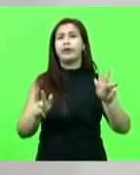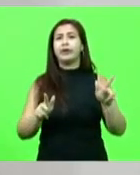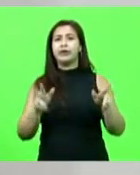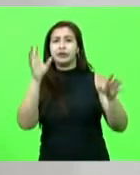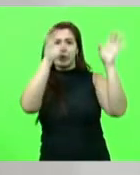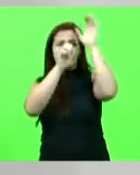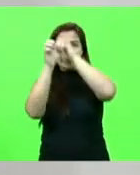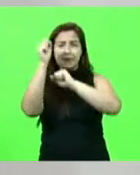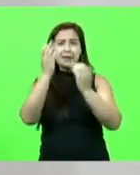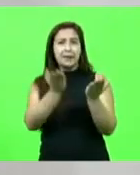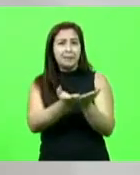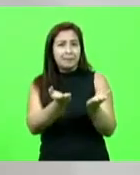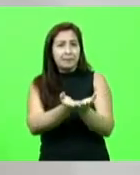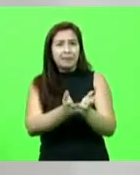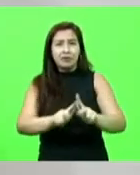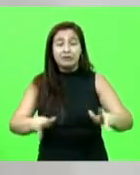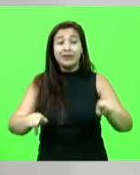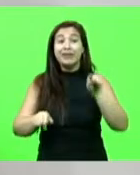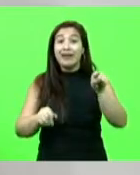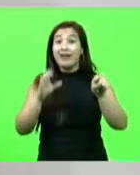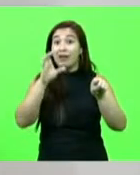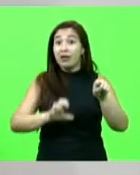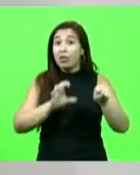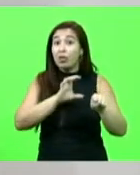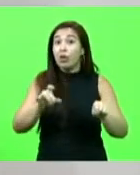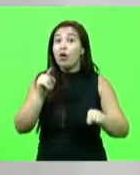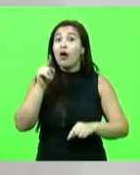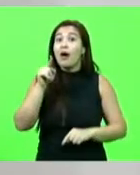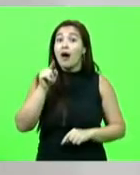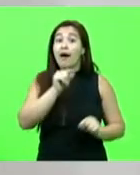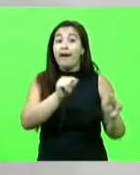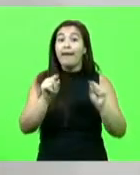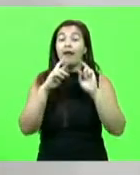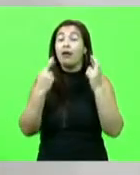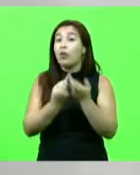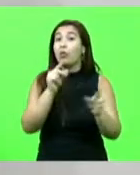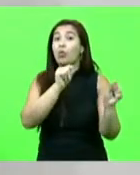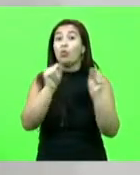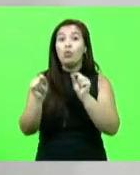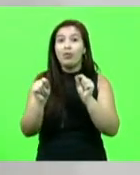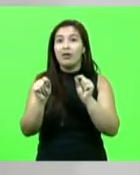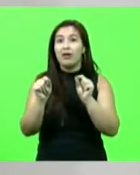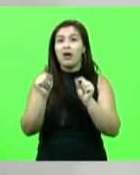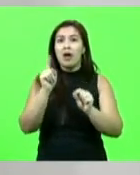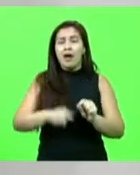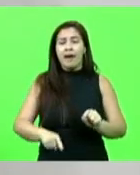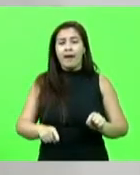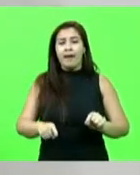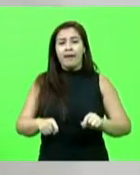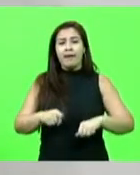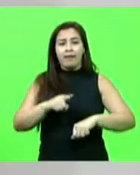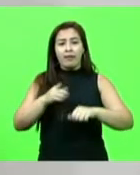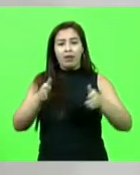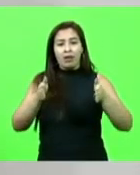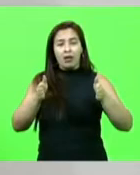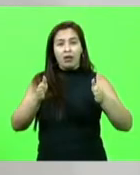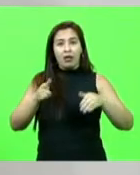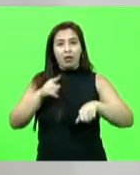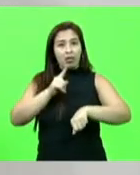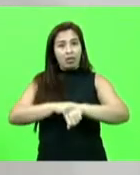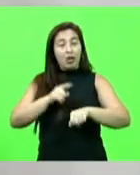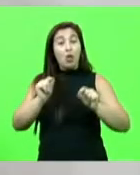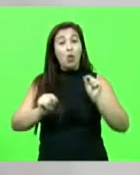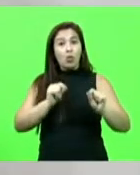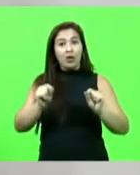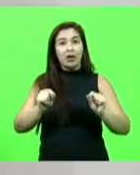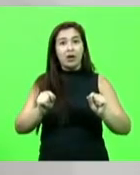a Bíblia, para o católico, a missa em si é um momento sagrado. Na missa